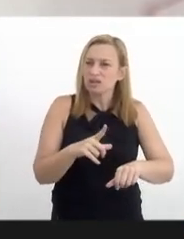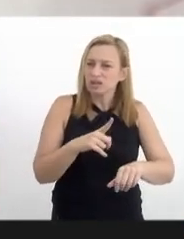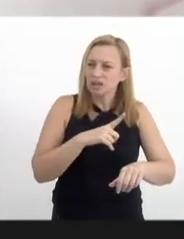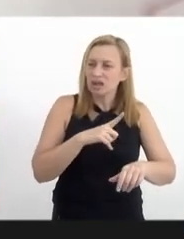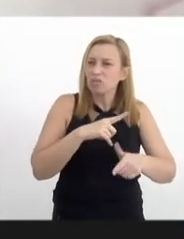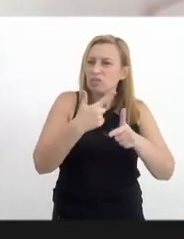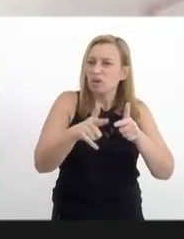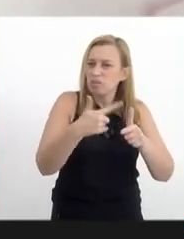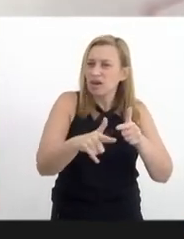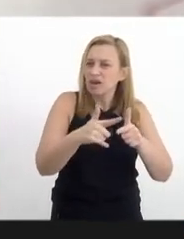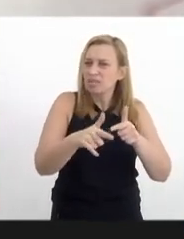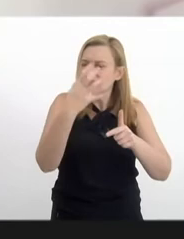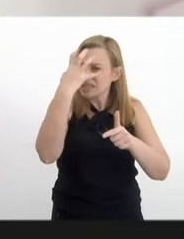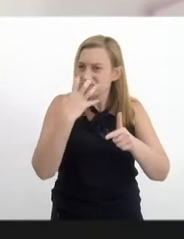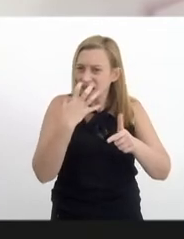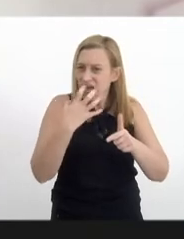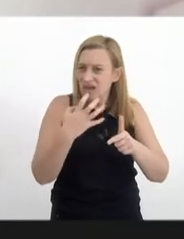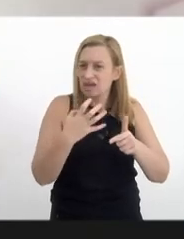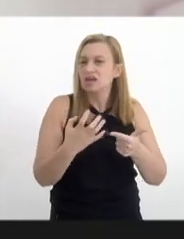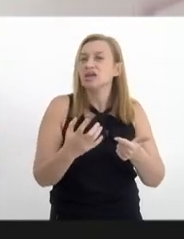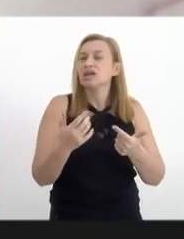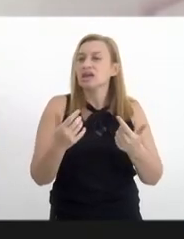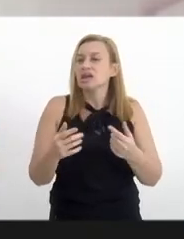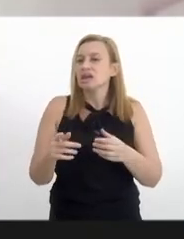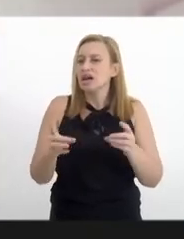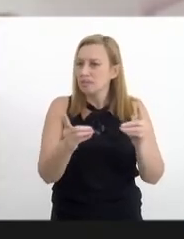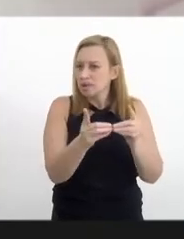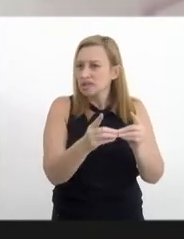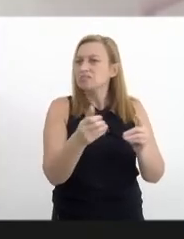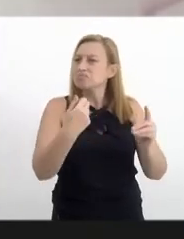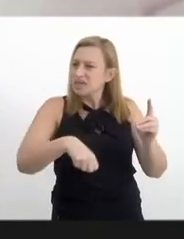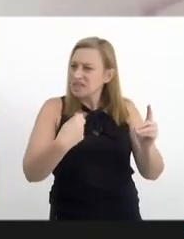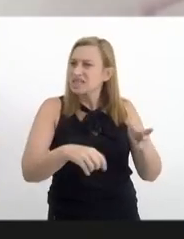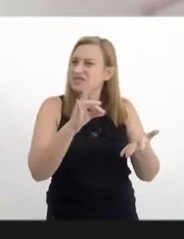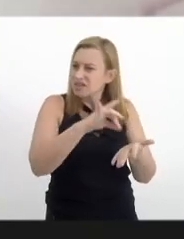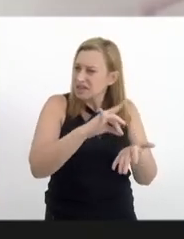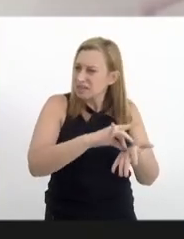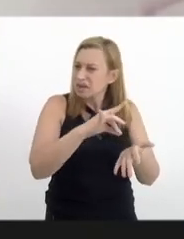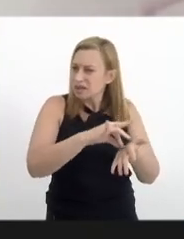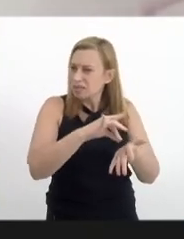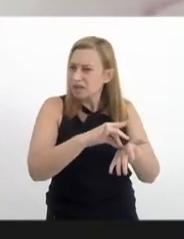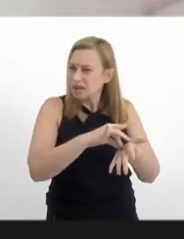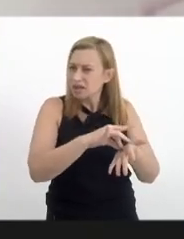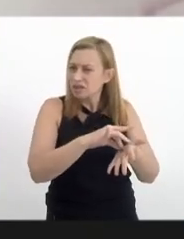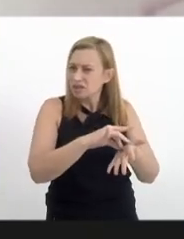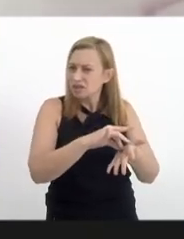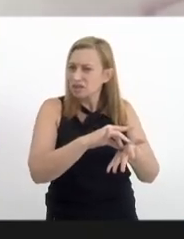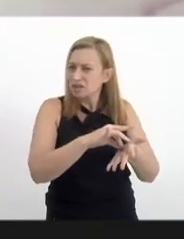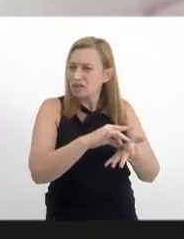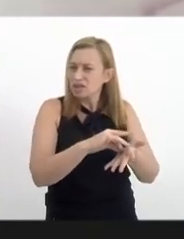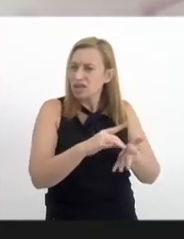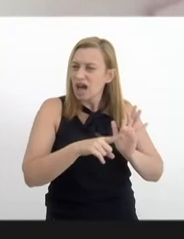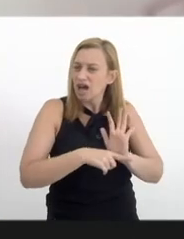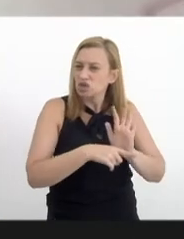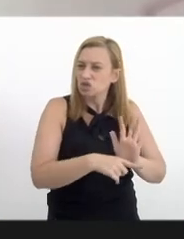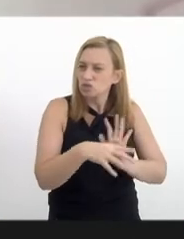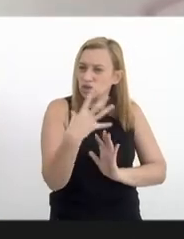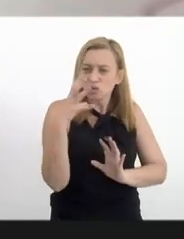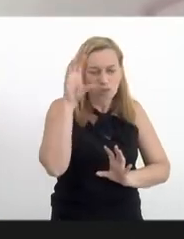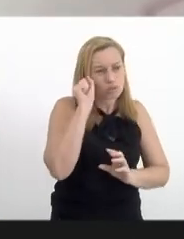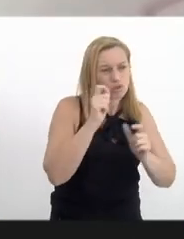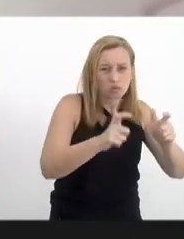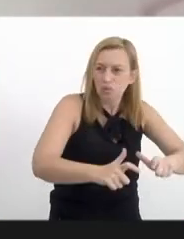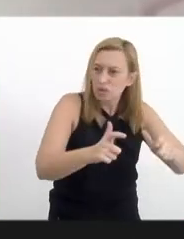e que realmente os pacientes precisam daquele primeiro atendimento. Então, seria muito